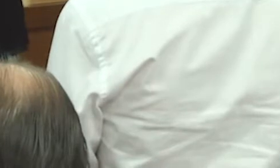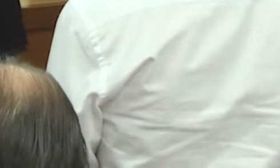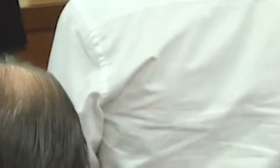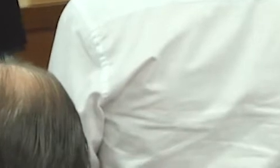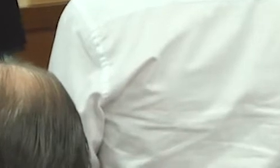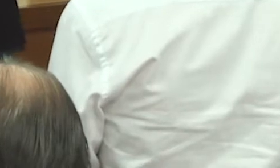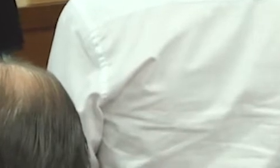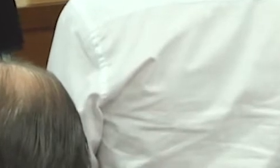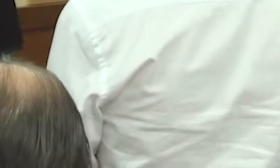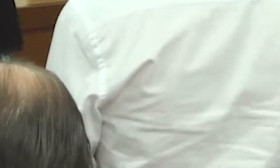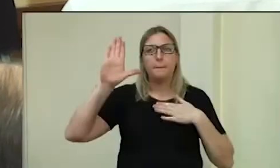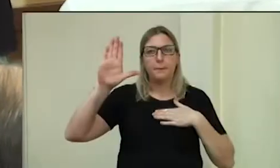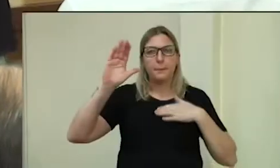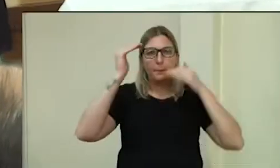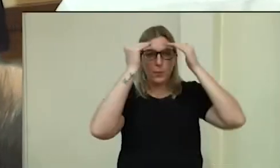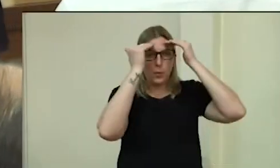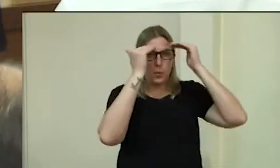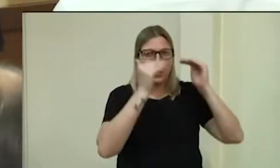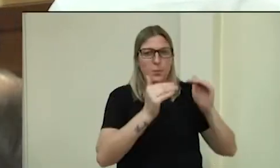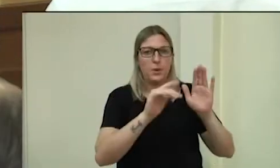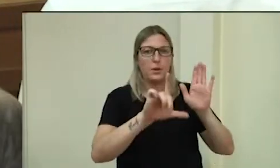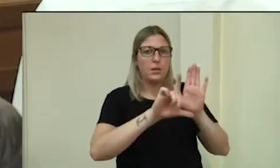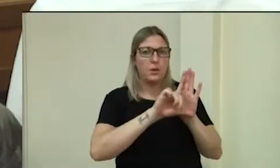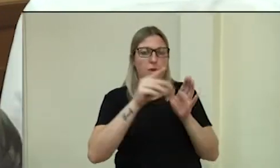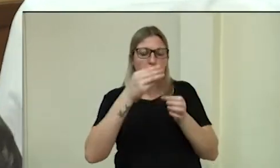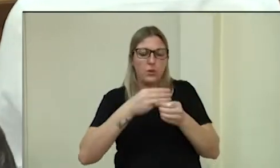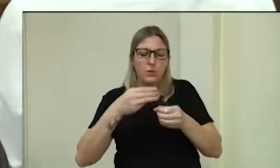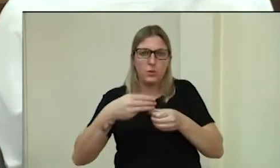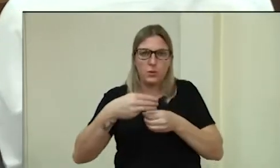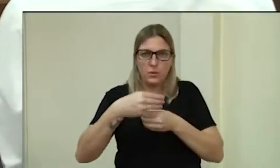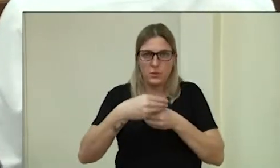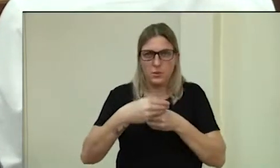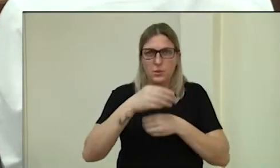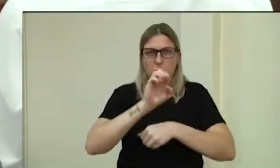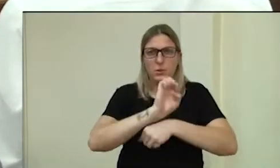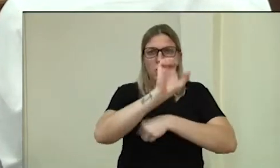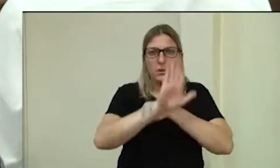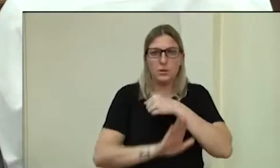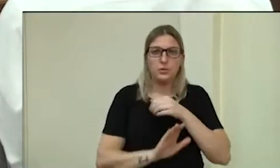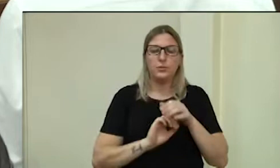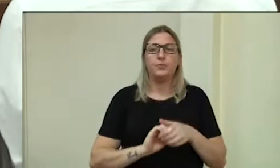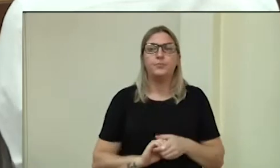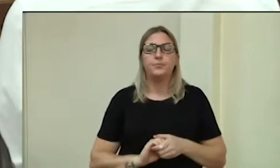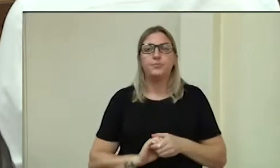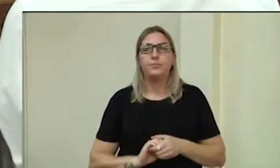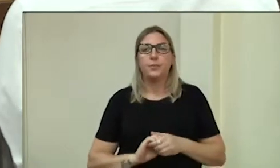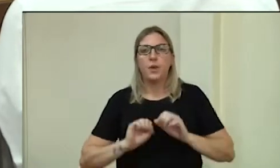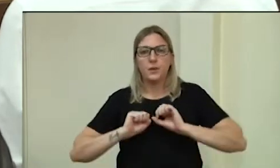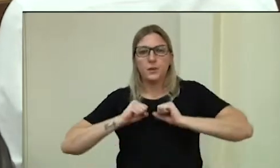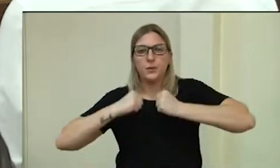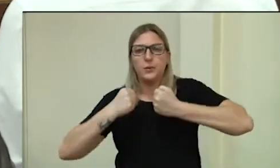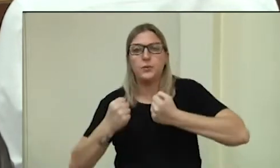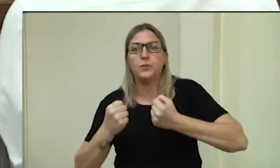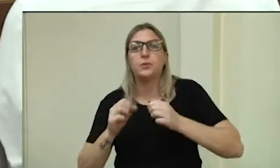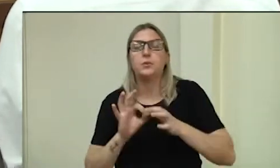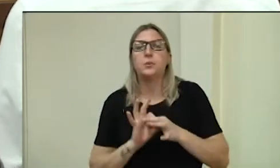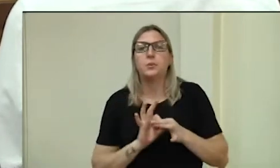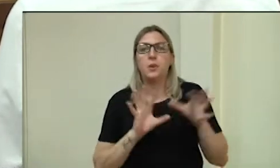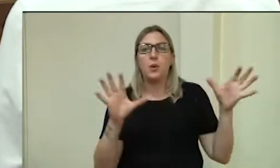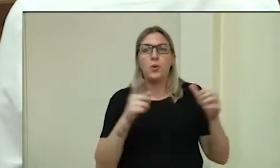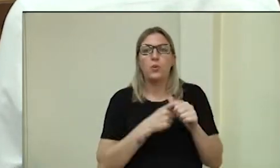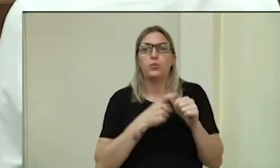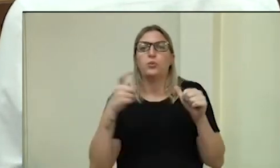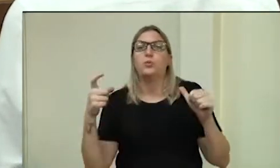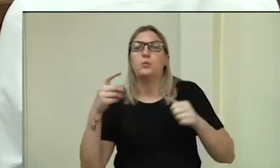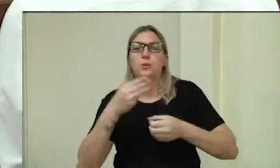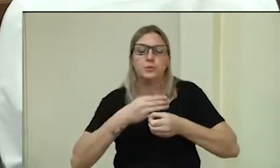Prometo cumprir a lei orgânica do município de Erechim, defender a autonomia